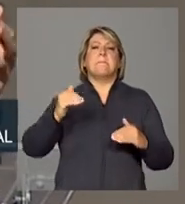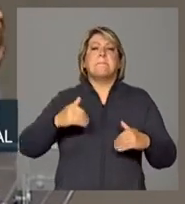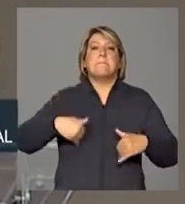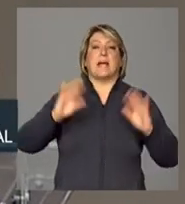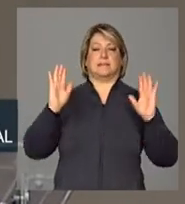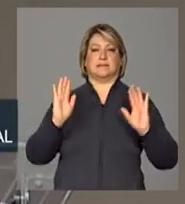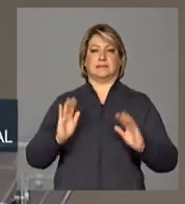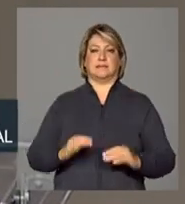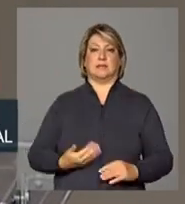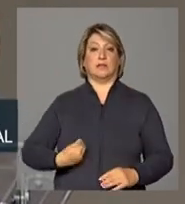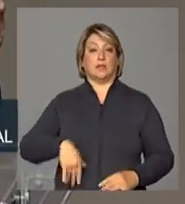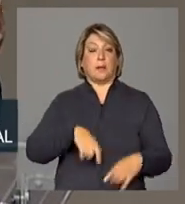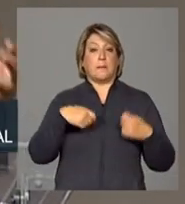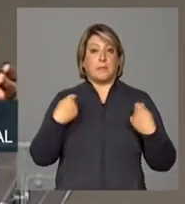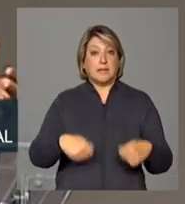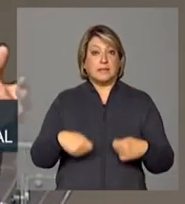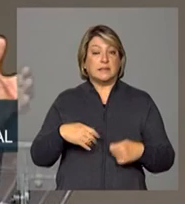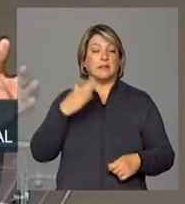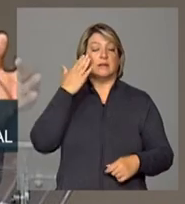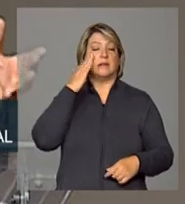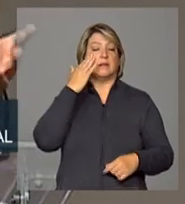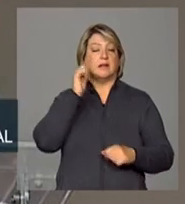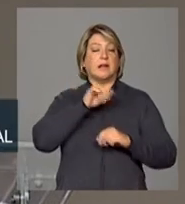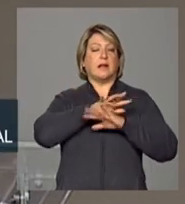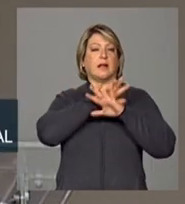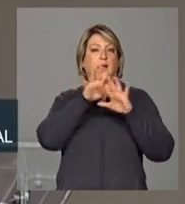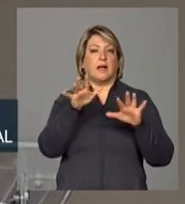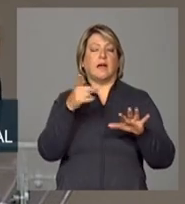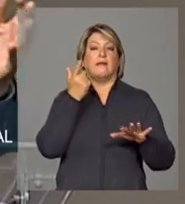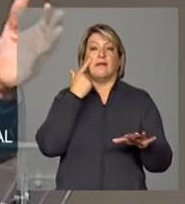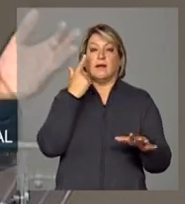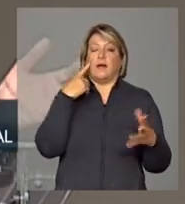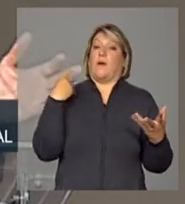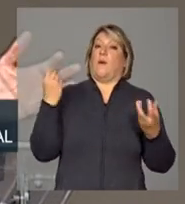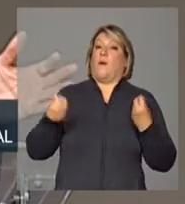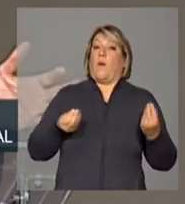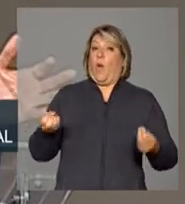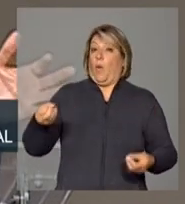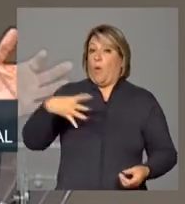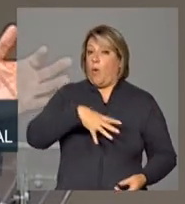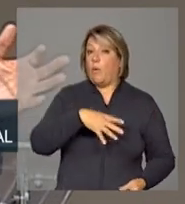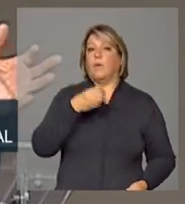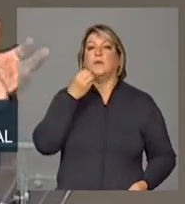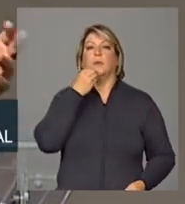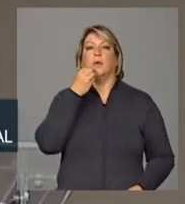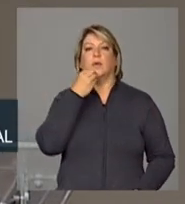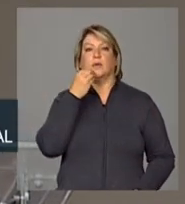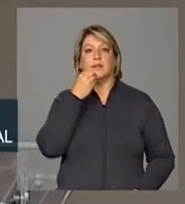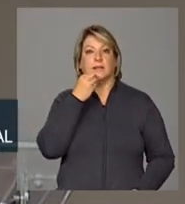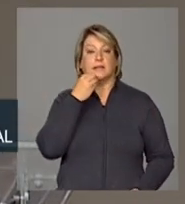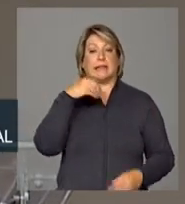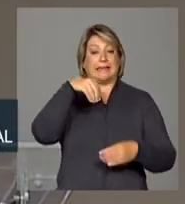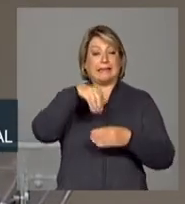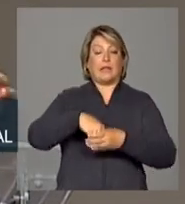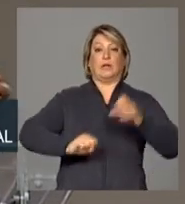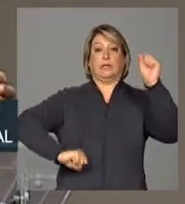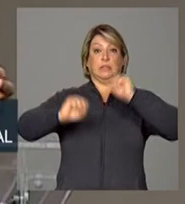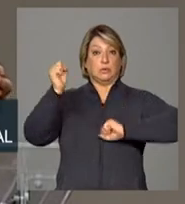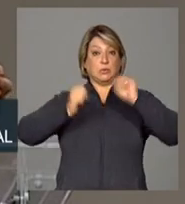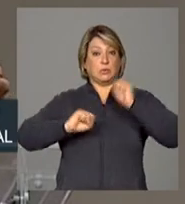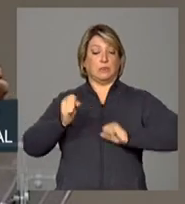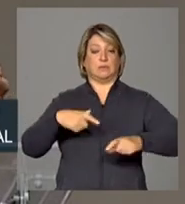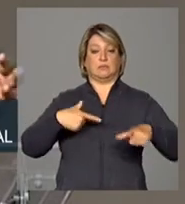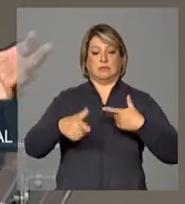vislumbrar novas oportunidades na indústria e nos